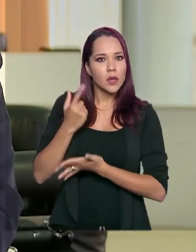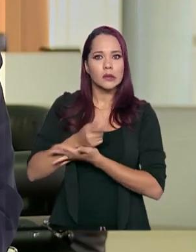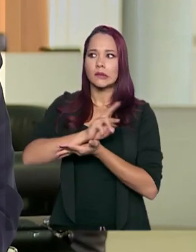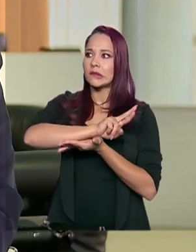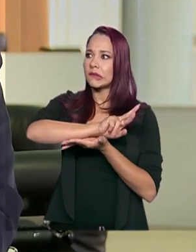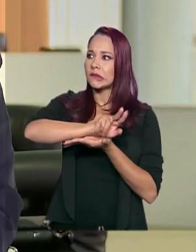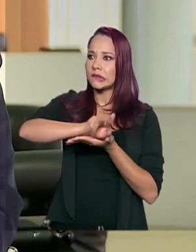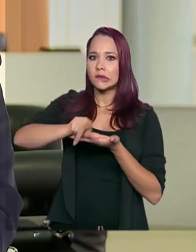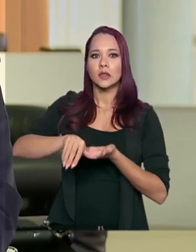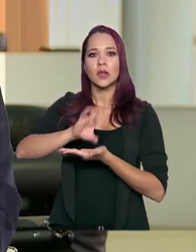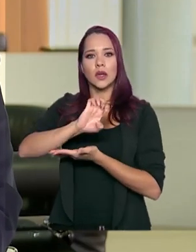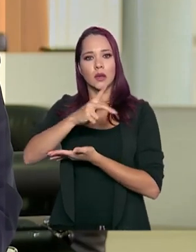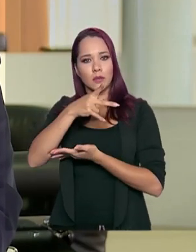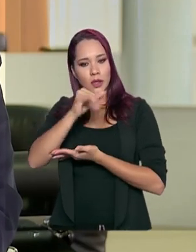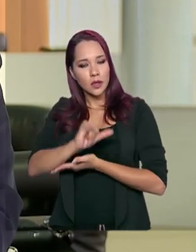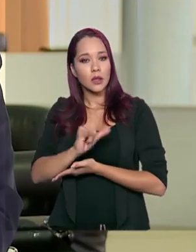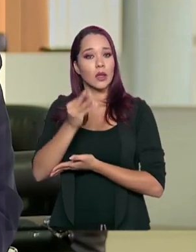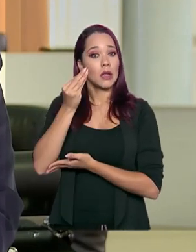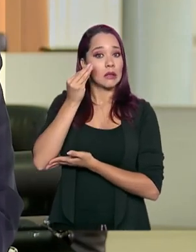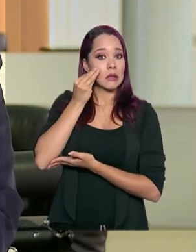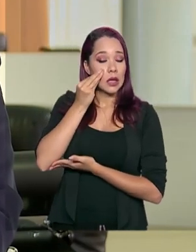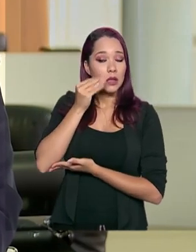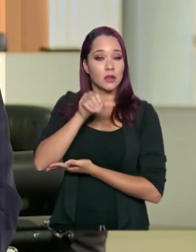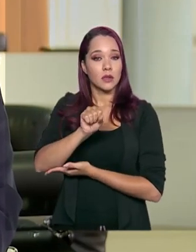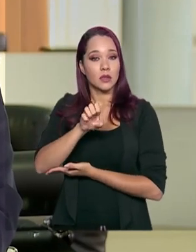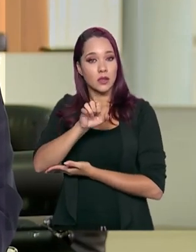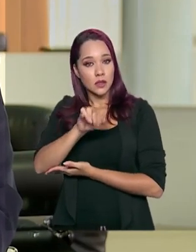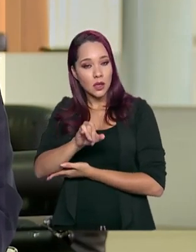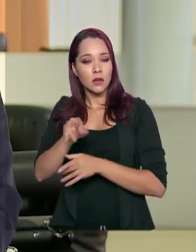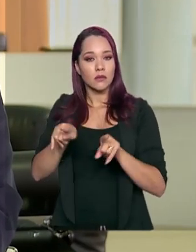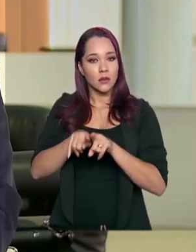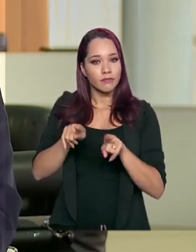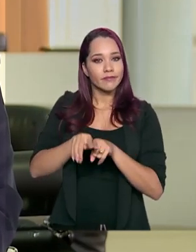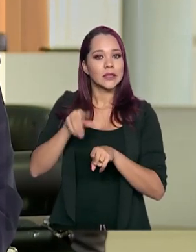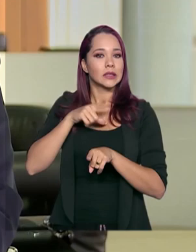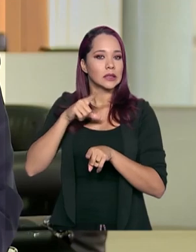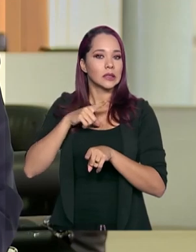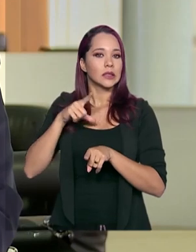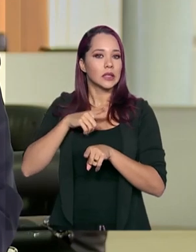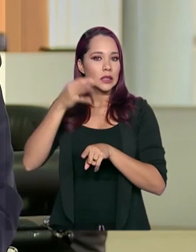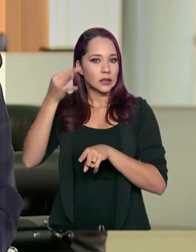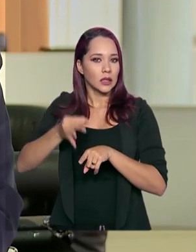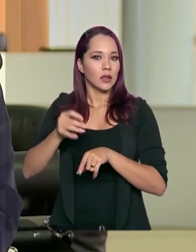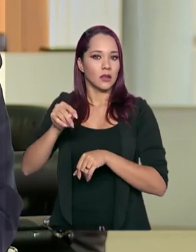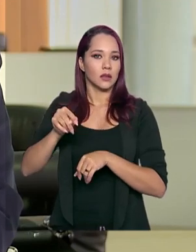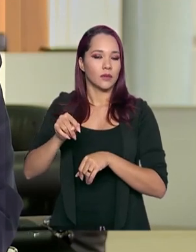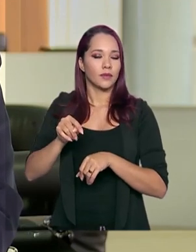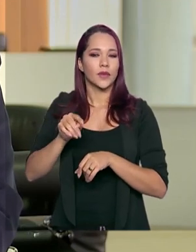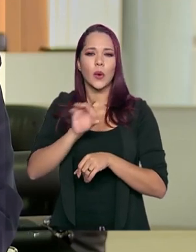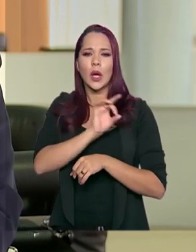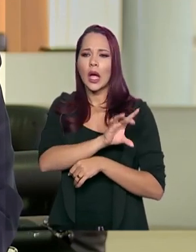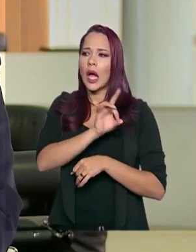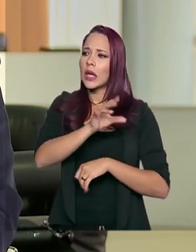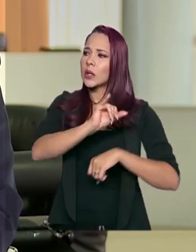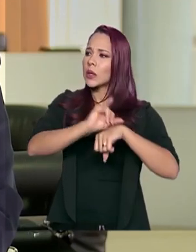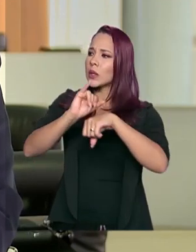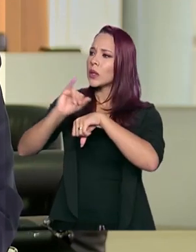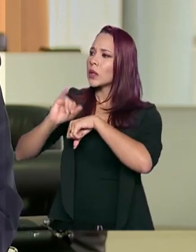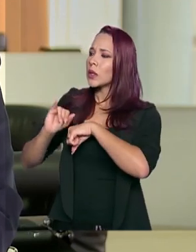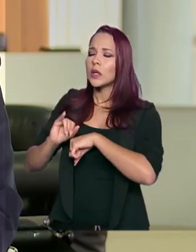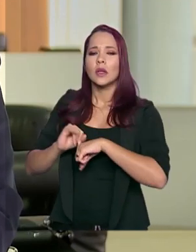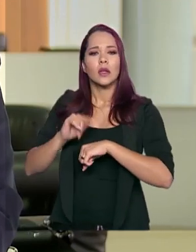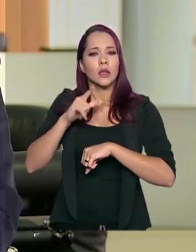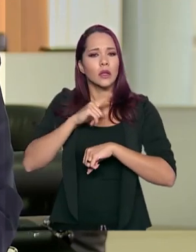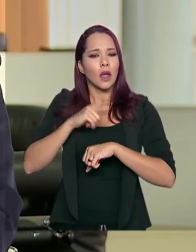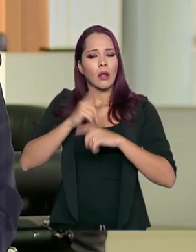de EPIs e testes, a CESAI também possui suas atas e, por sua vez, cada distrito tem autonomia